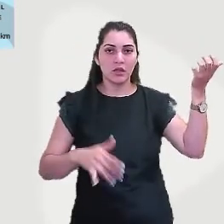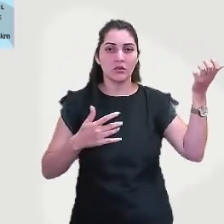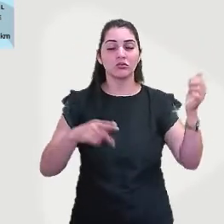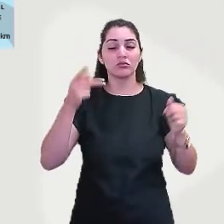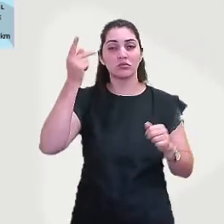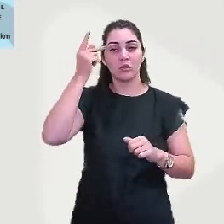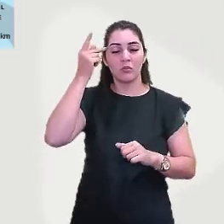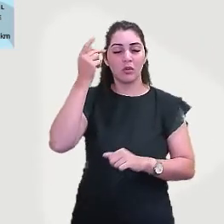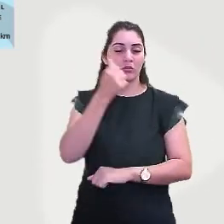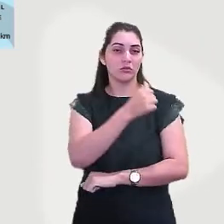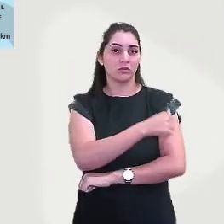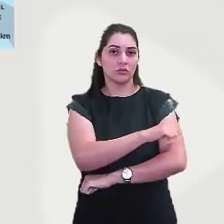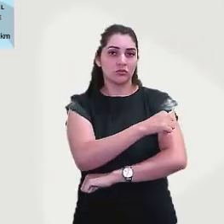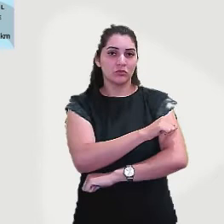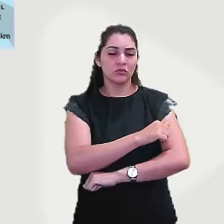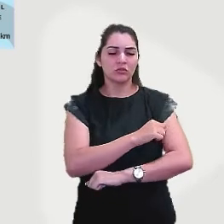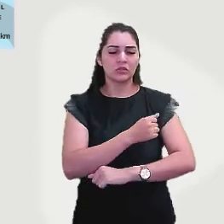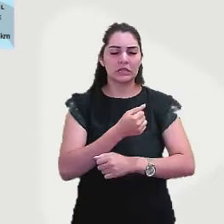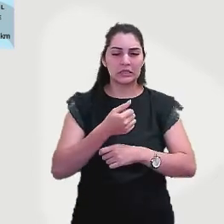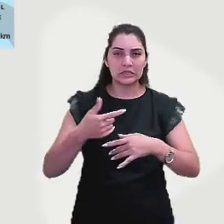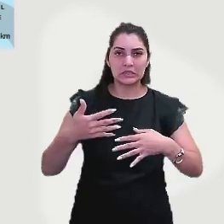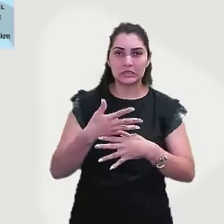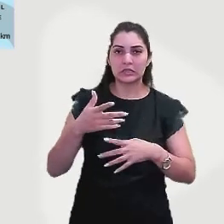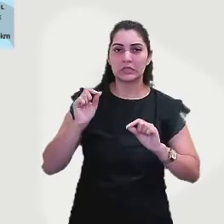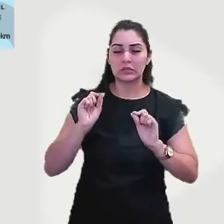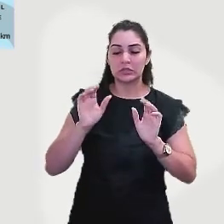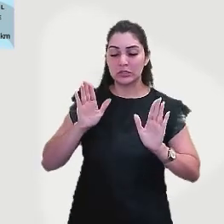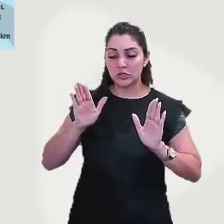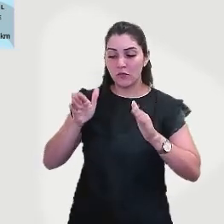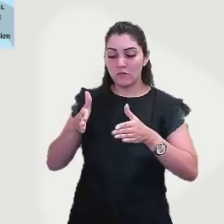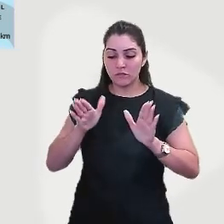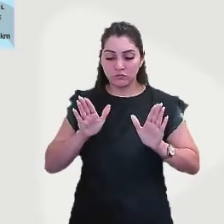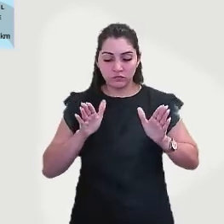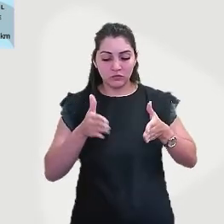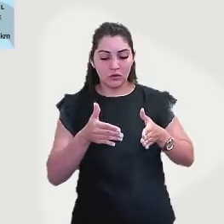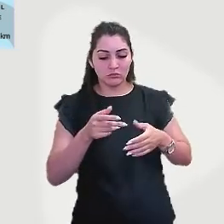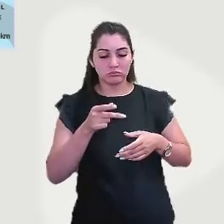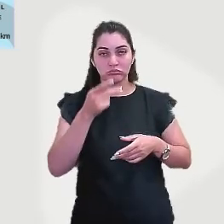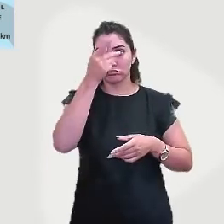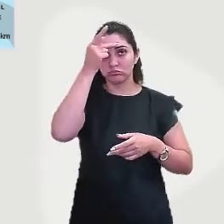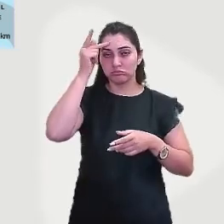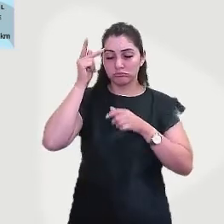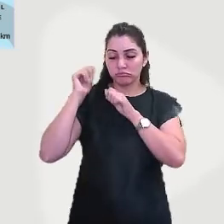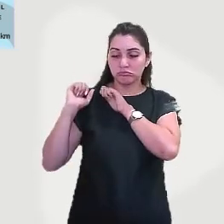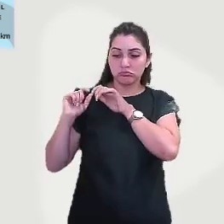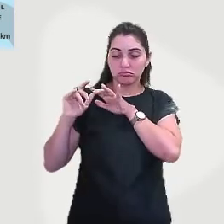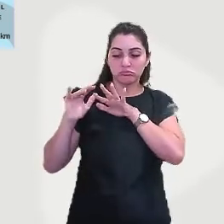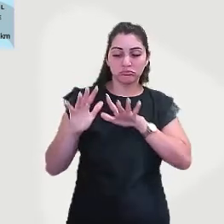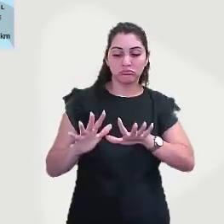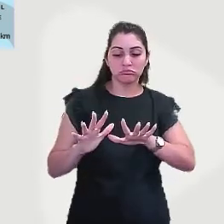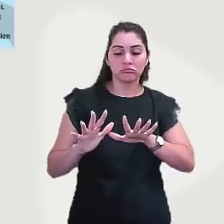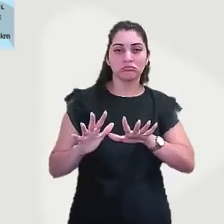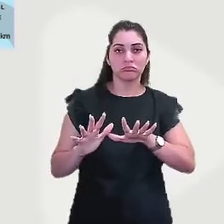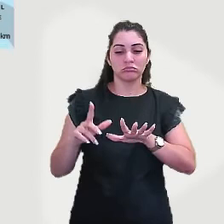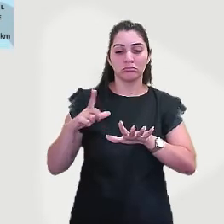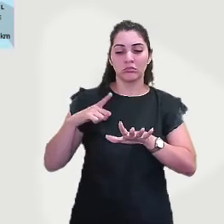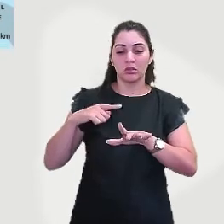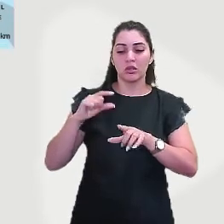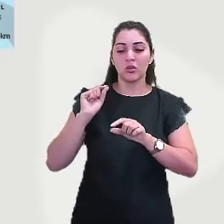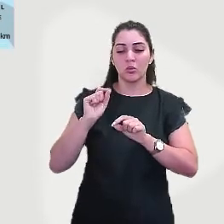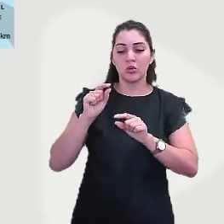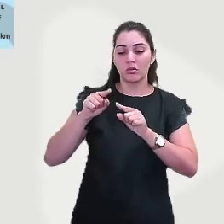Janeiro, estão as cidades, elas acabam concentrando bastante gente. Nós temos também os círculos que marcam, olha,